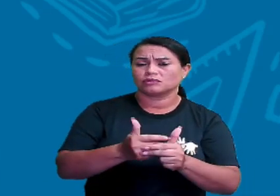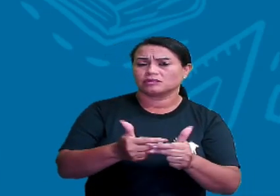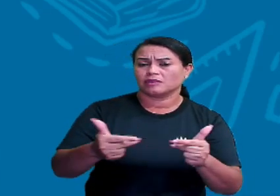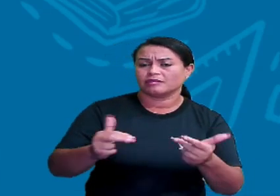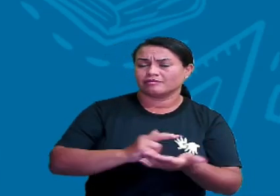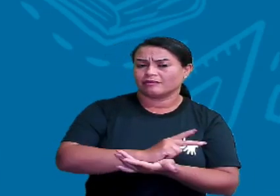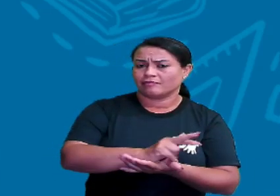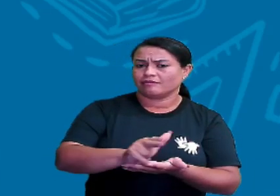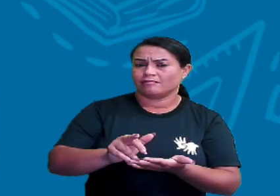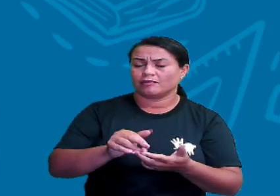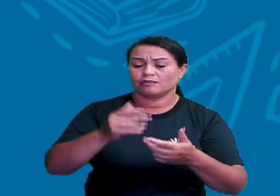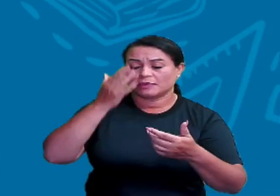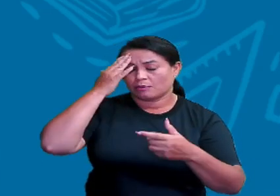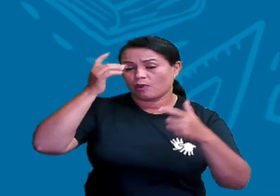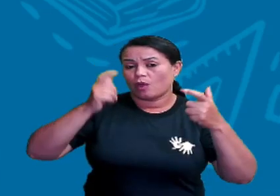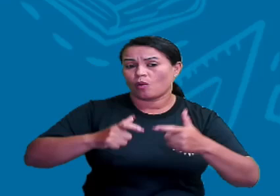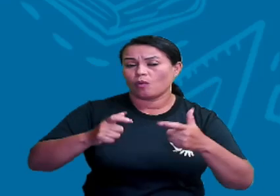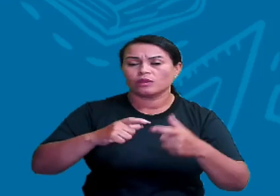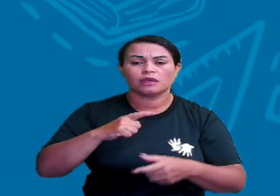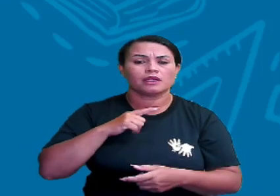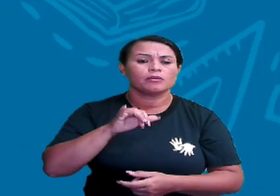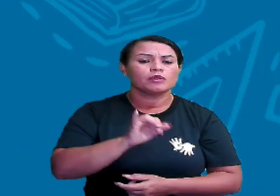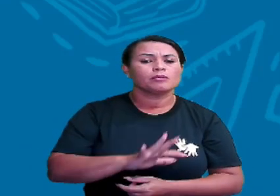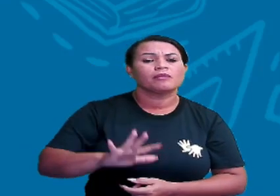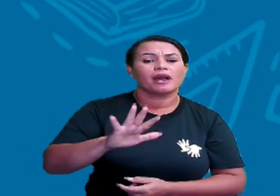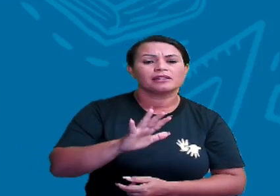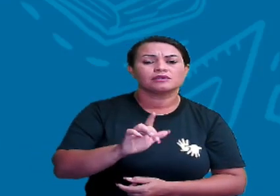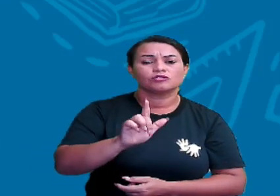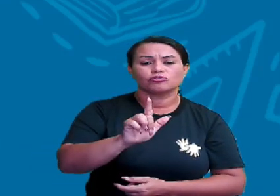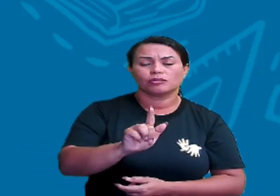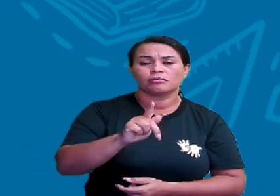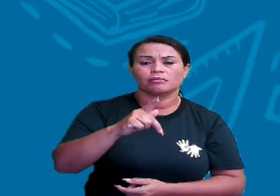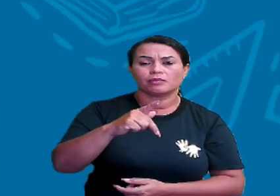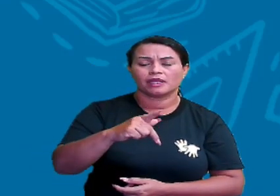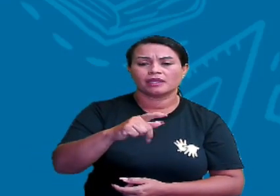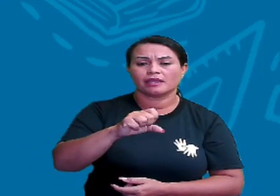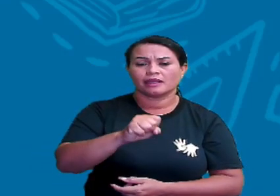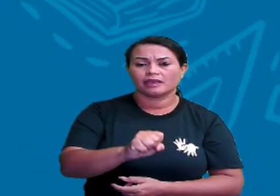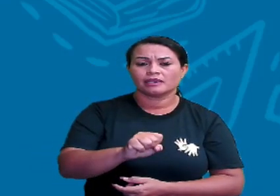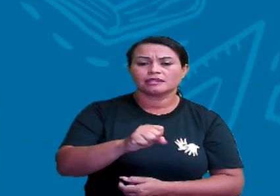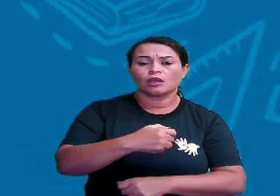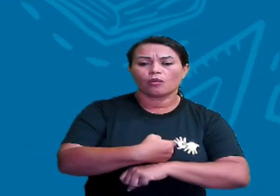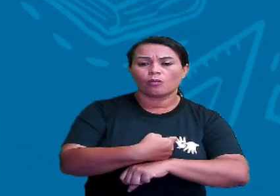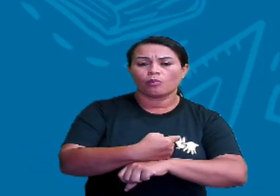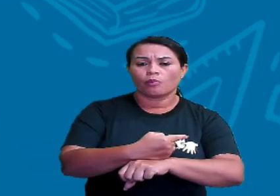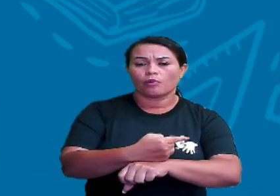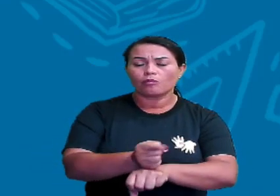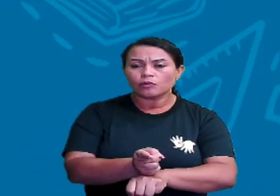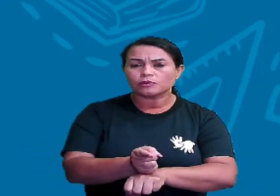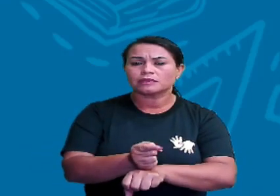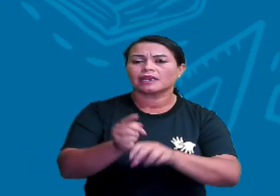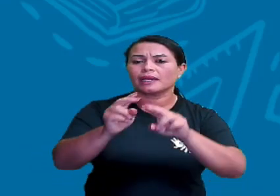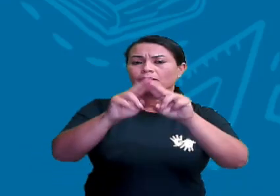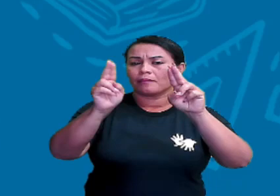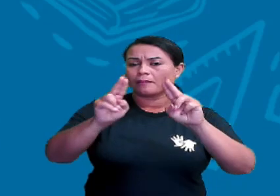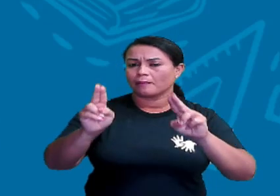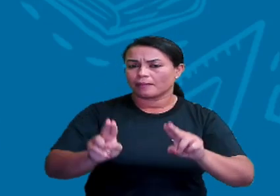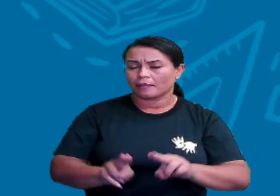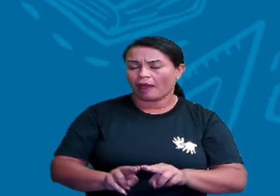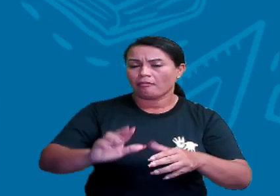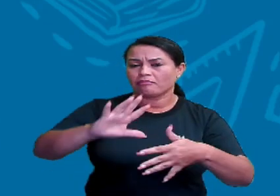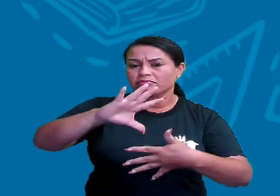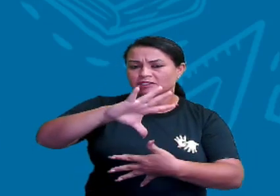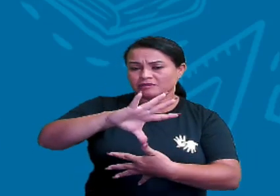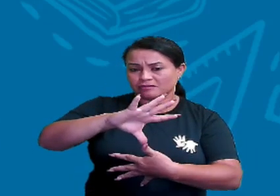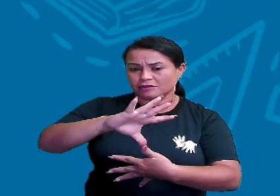localizar. Na imagem, eu tenho aí para você um GPS, uma bússola e mapas, tá bom? Então,